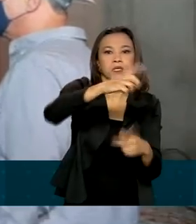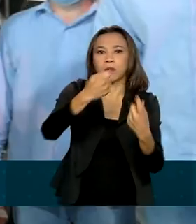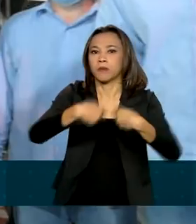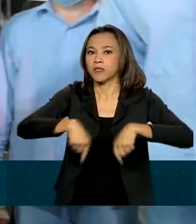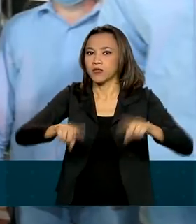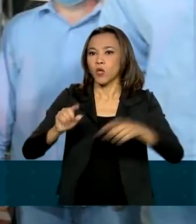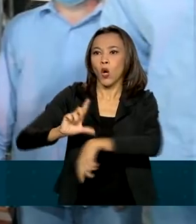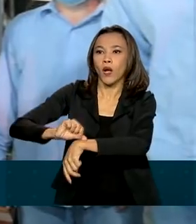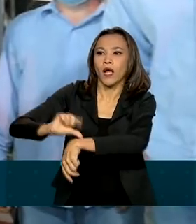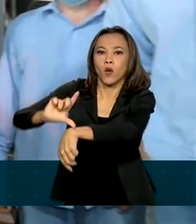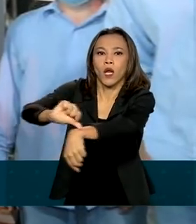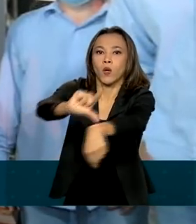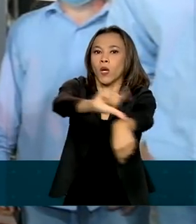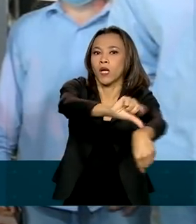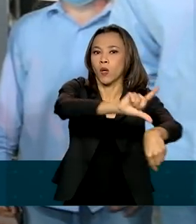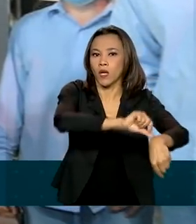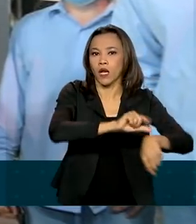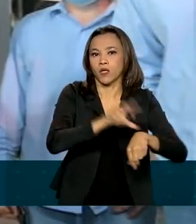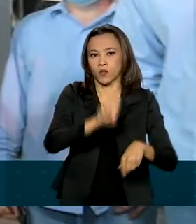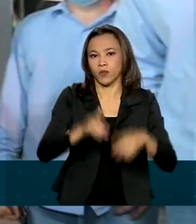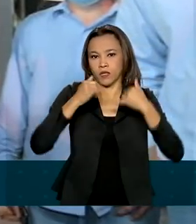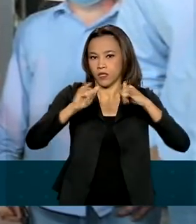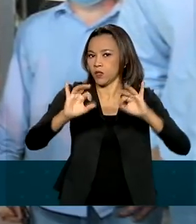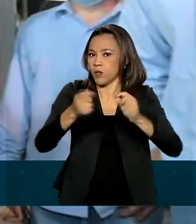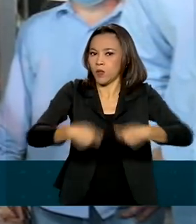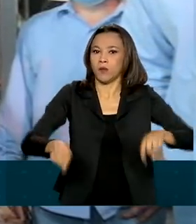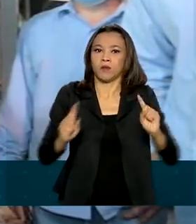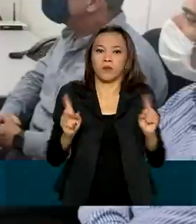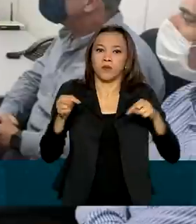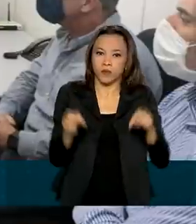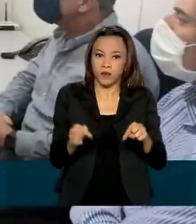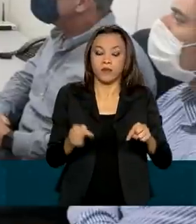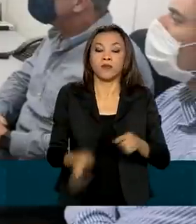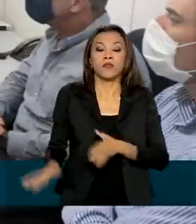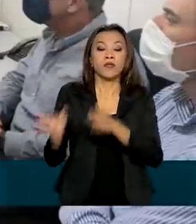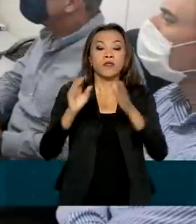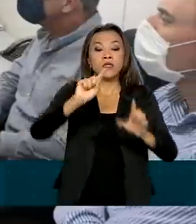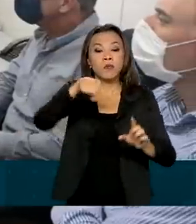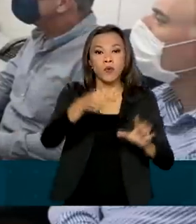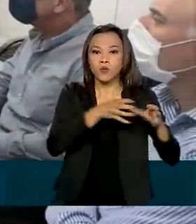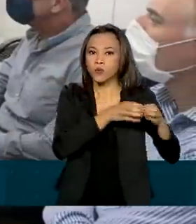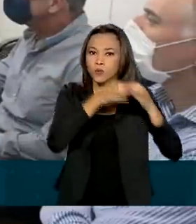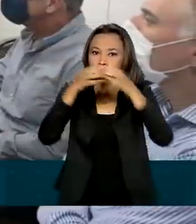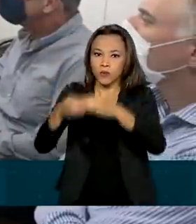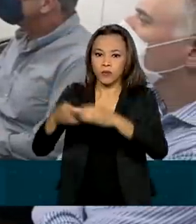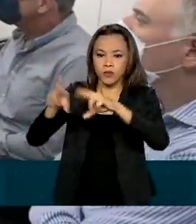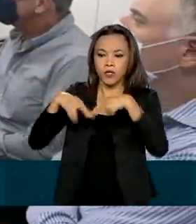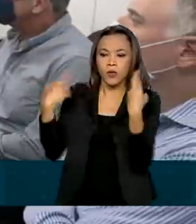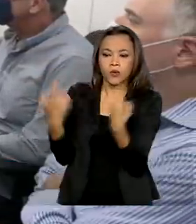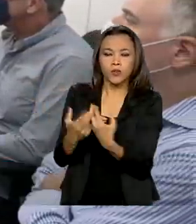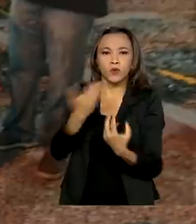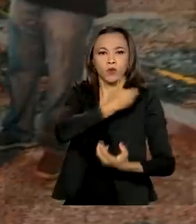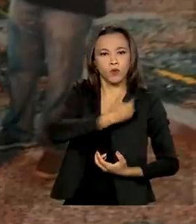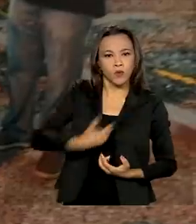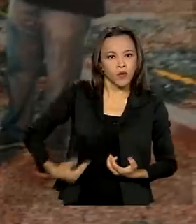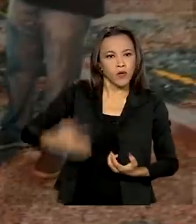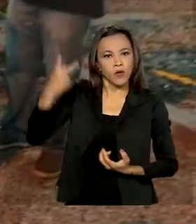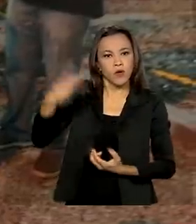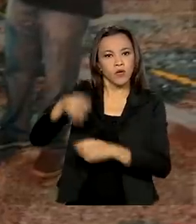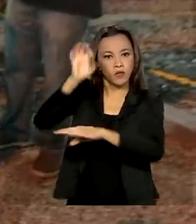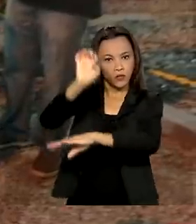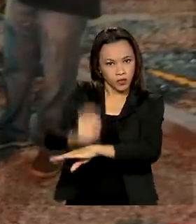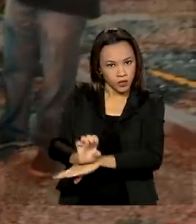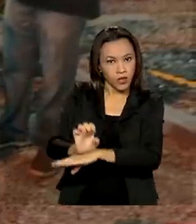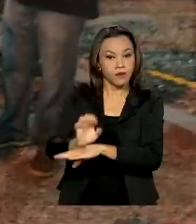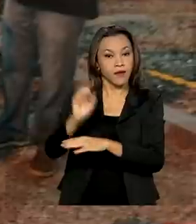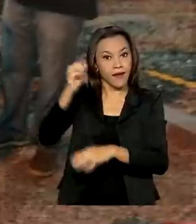Elétrica. Após a visita à subestação, a comitiva se reuniu com autoridades do Estado. Essa é a quinta